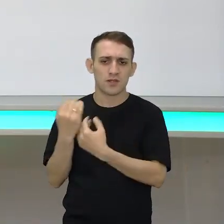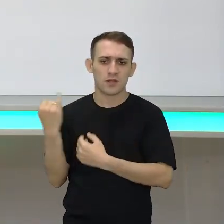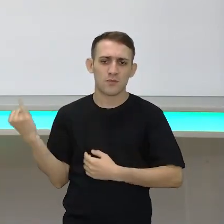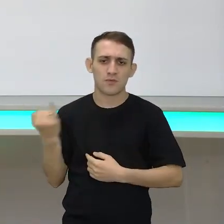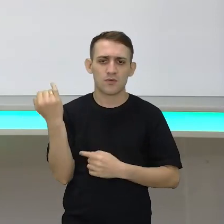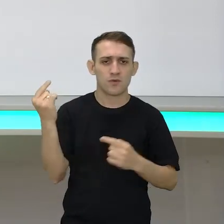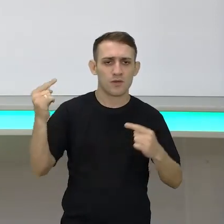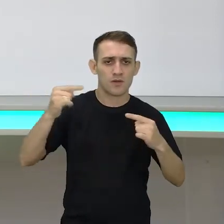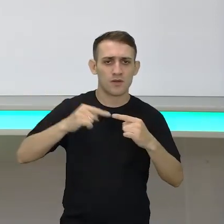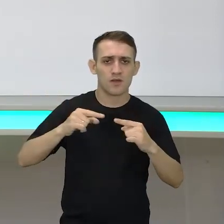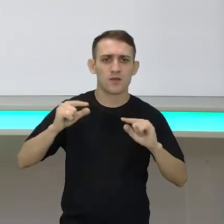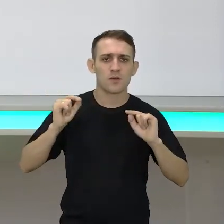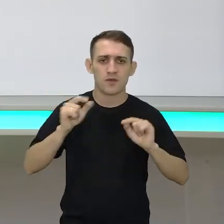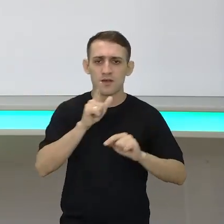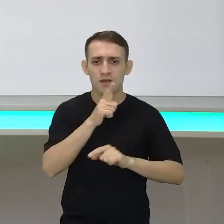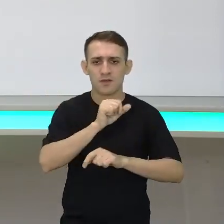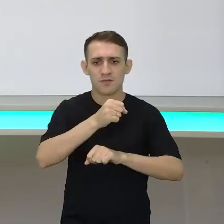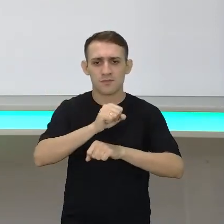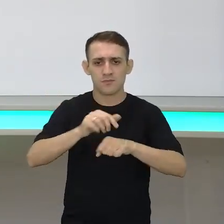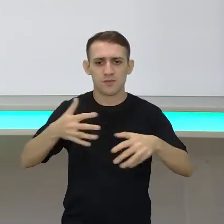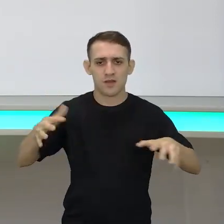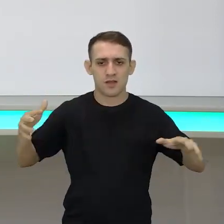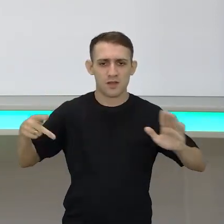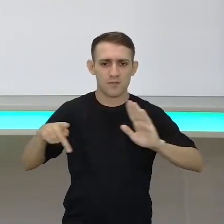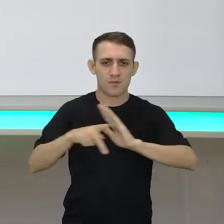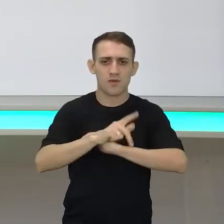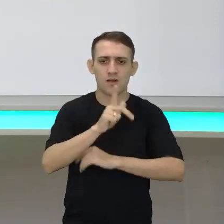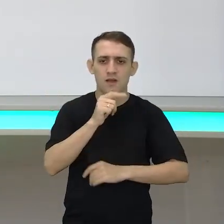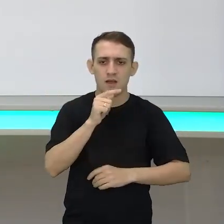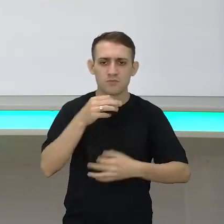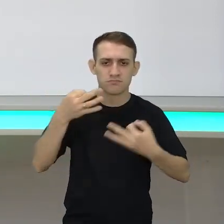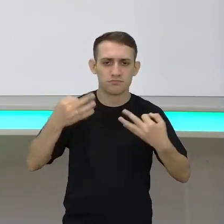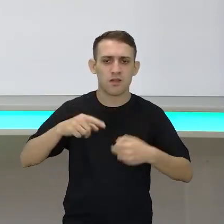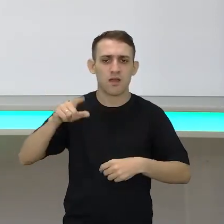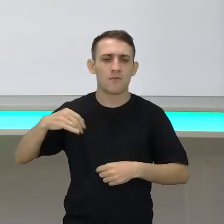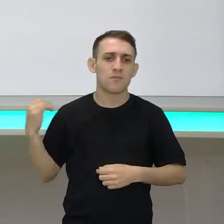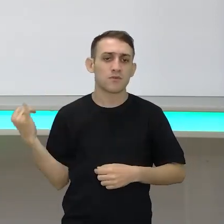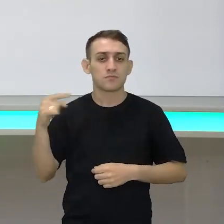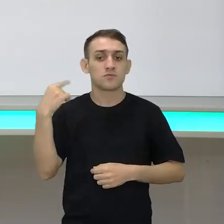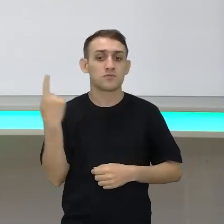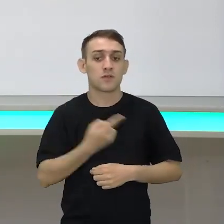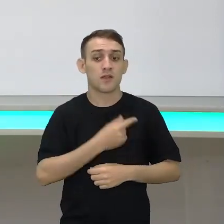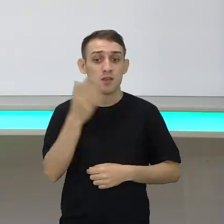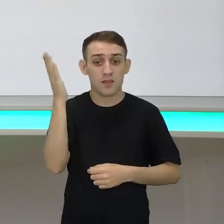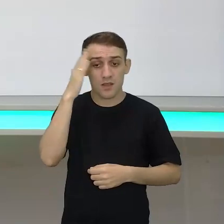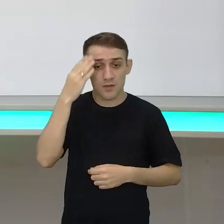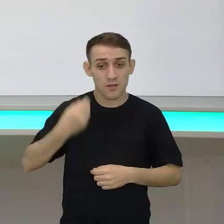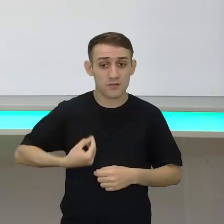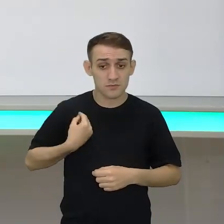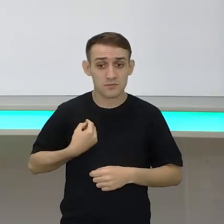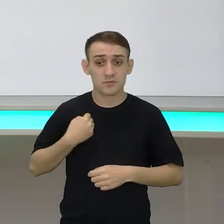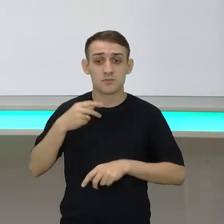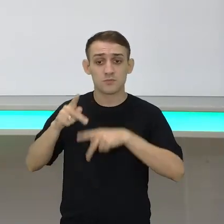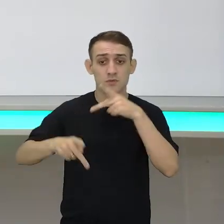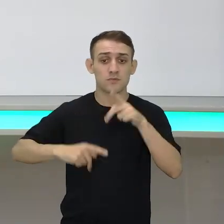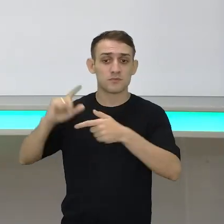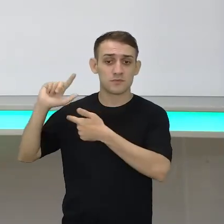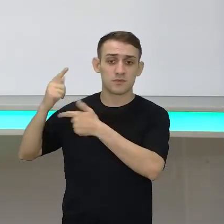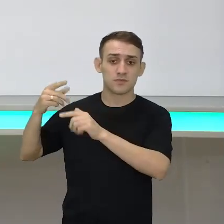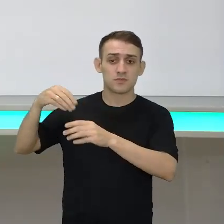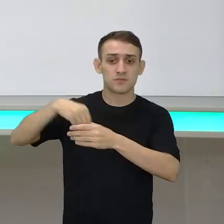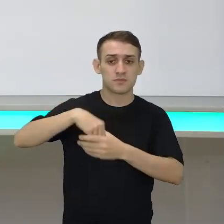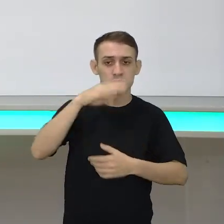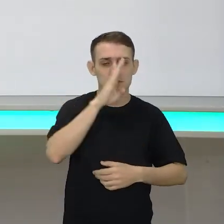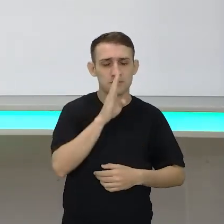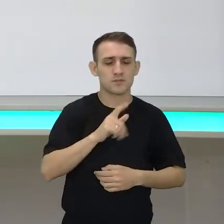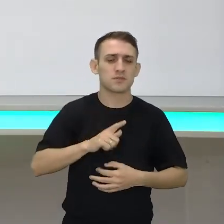ligada principalmente ao mar, às águas. É muito importante sabermos que existem povos tradicionais em todo o Brasil. E